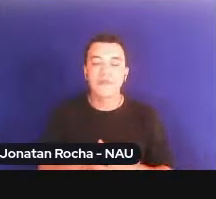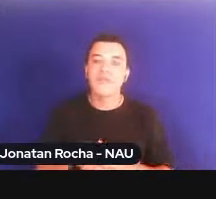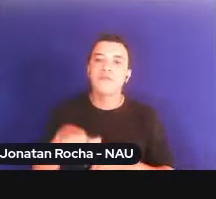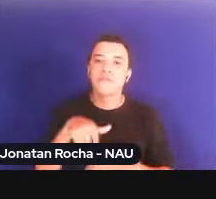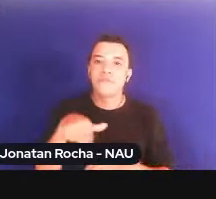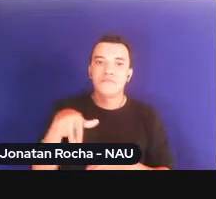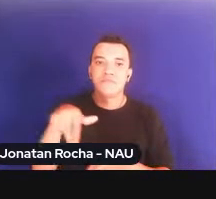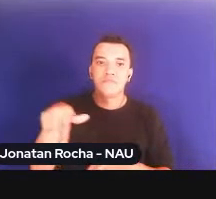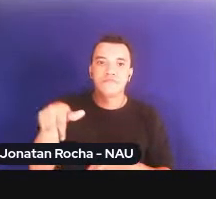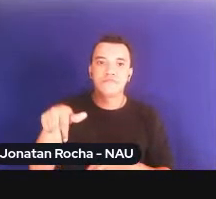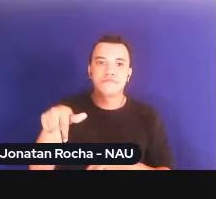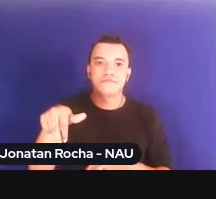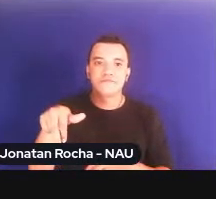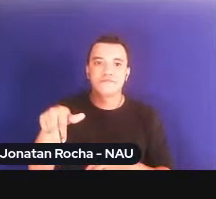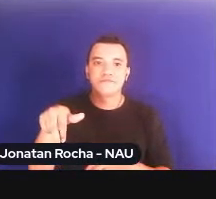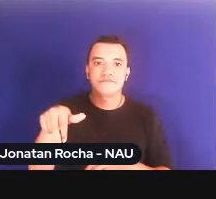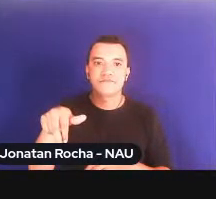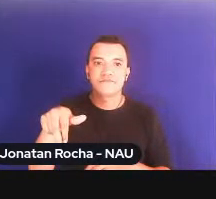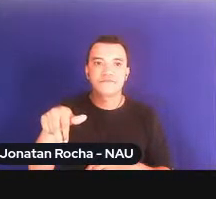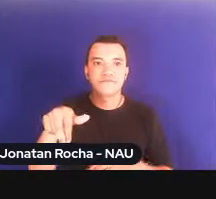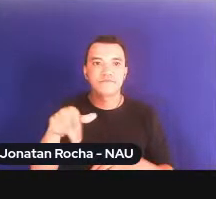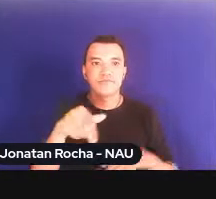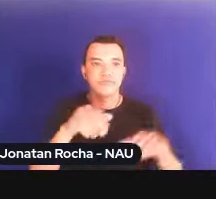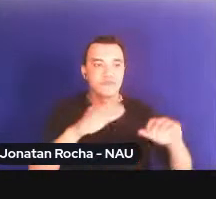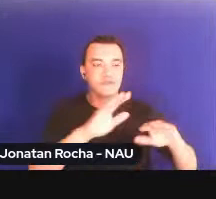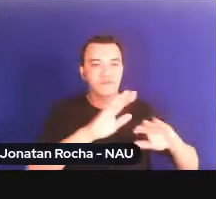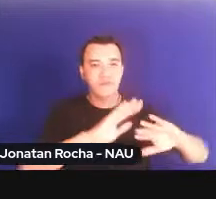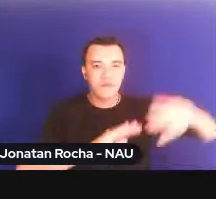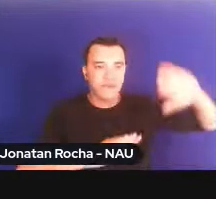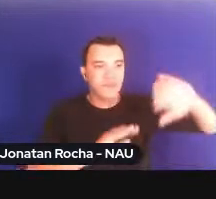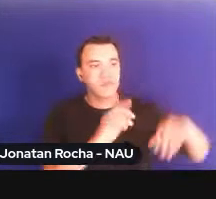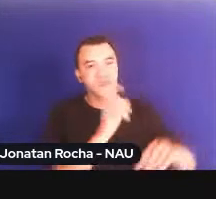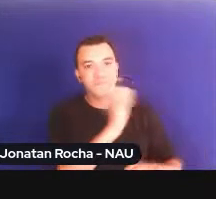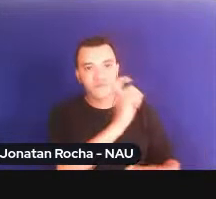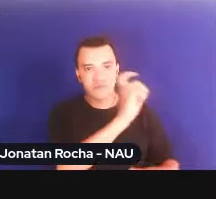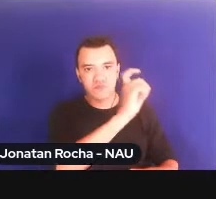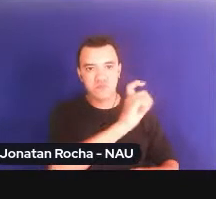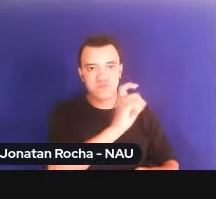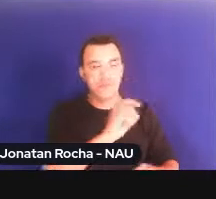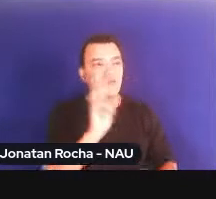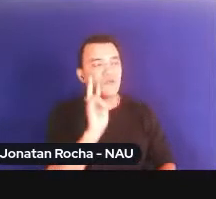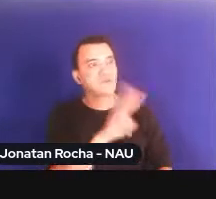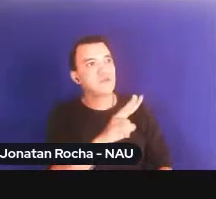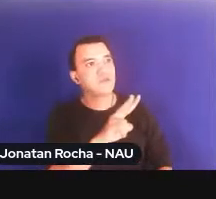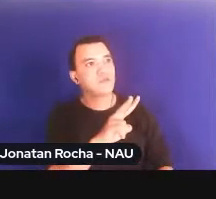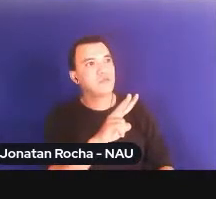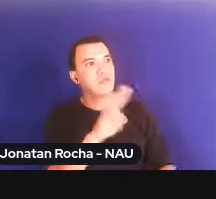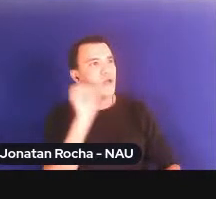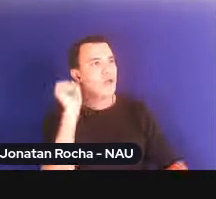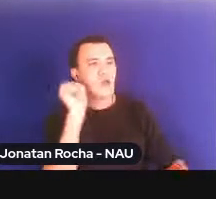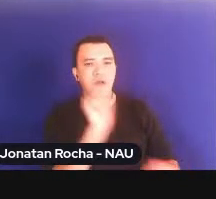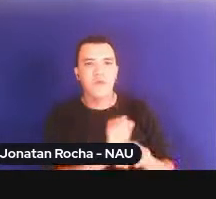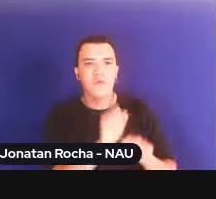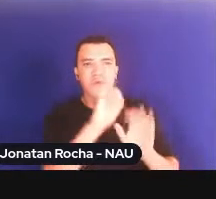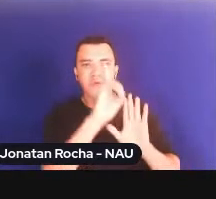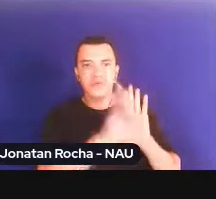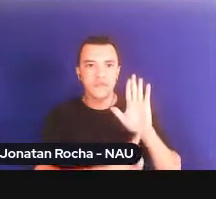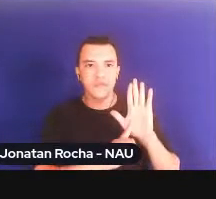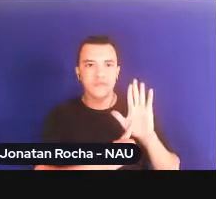portanto, ali numa forma de grafite a seguinte expressão. Chega de direitos, queremos